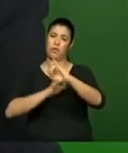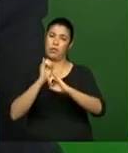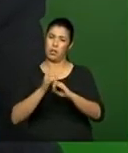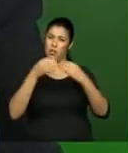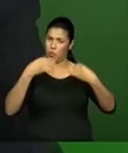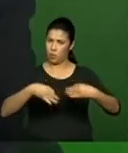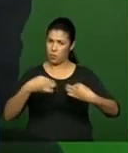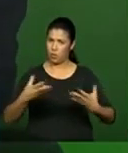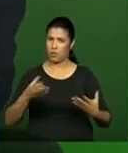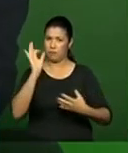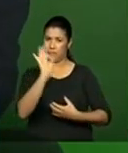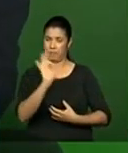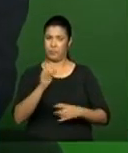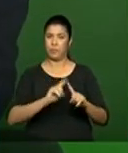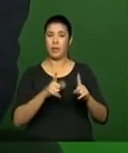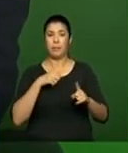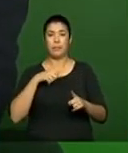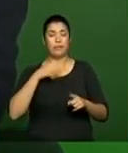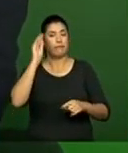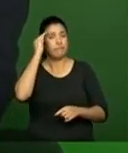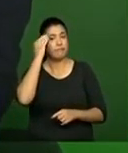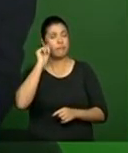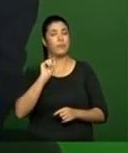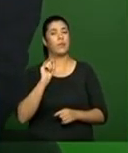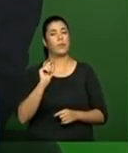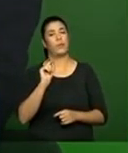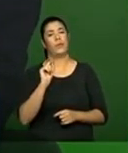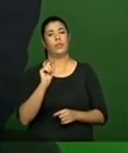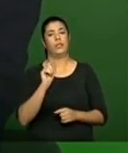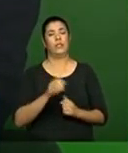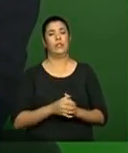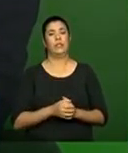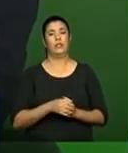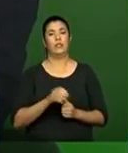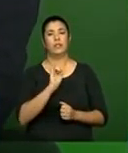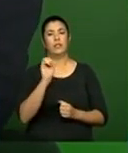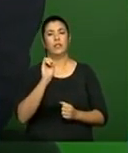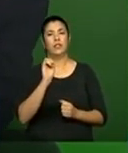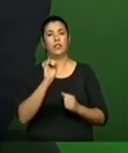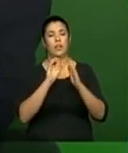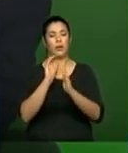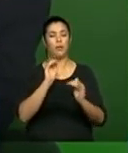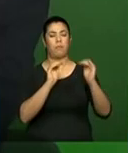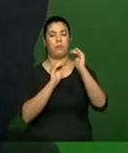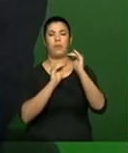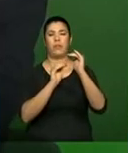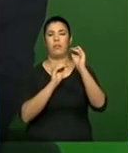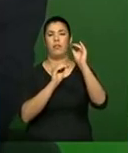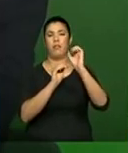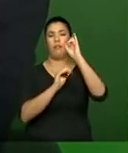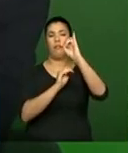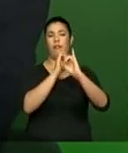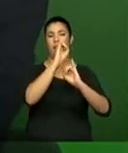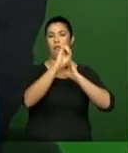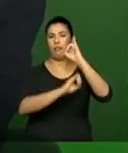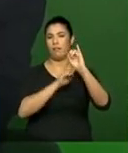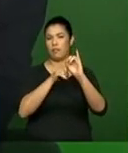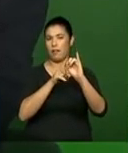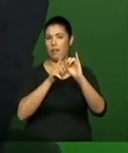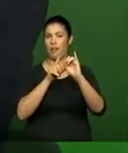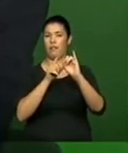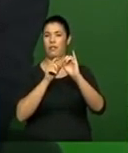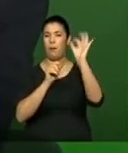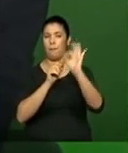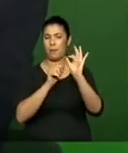Agora, mais do que isso, entender... Ou seja, você cresce um pouco a internet, aumenta um pouco o rádio, pode diminuir revistas,